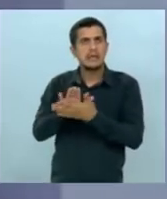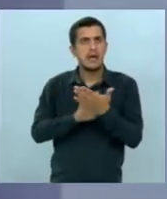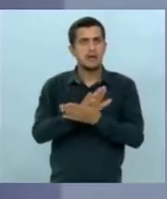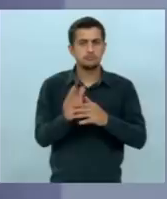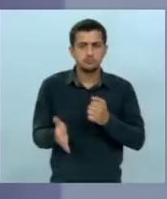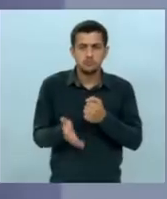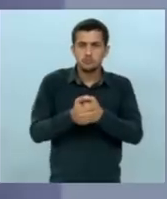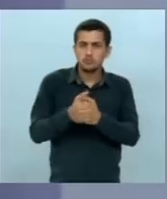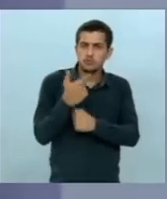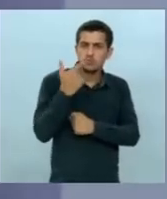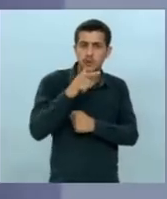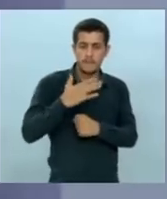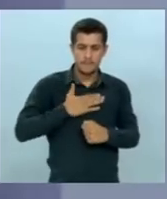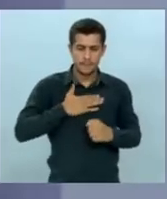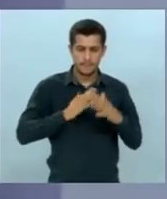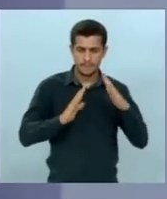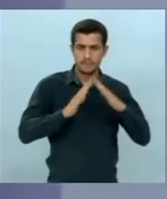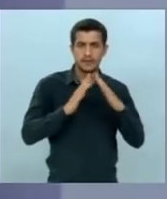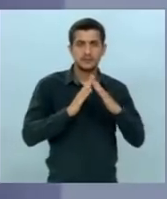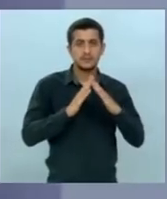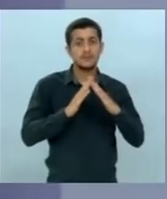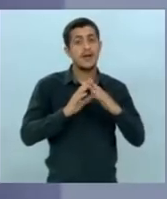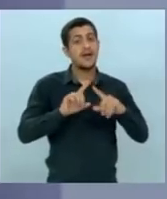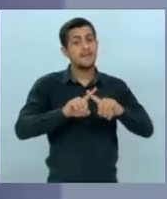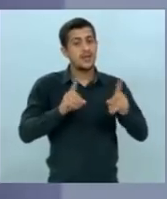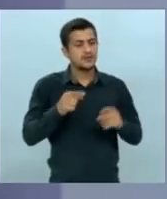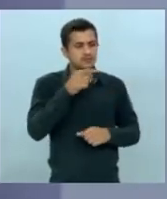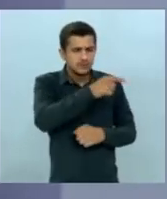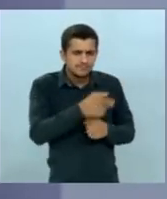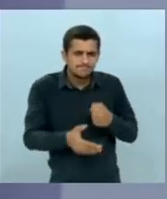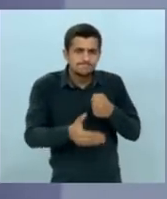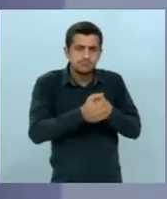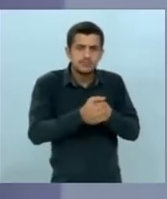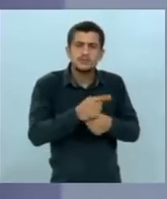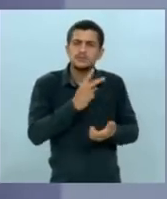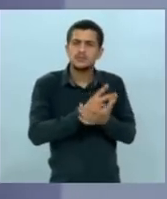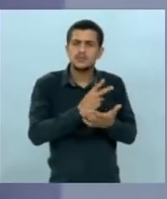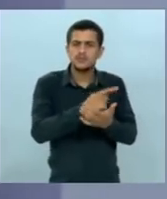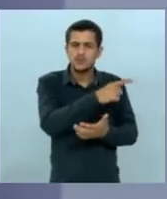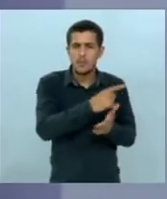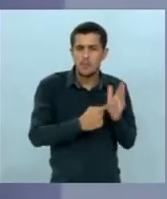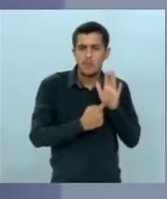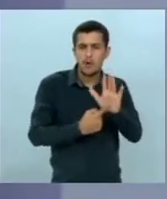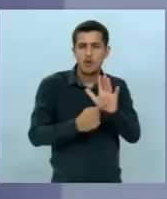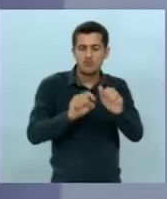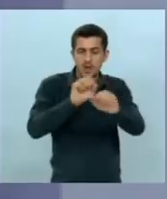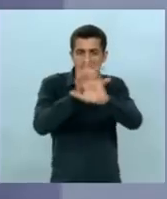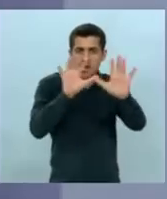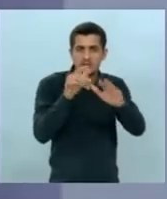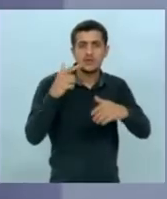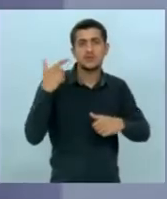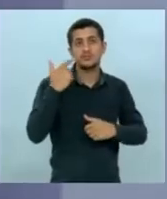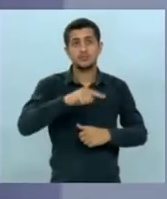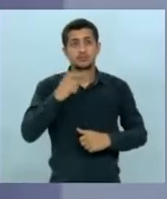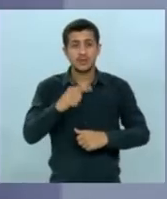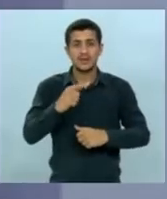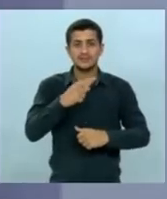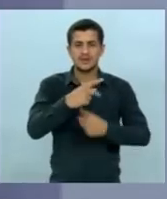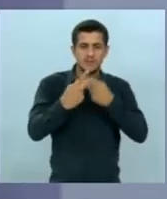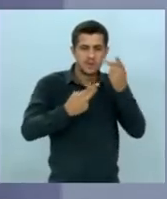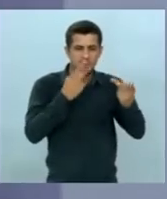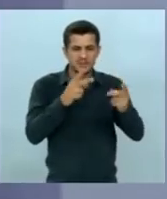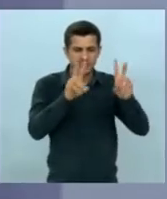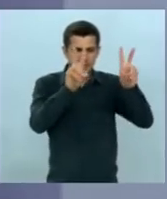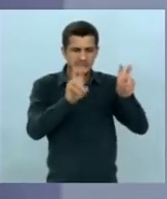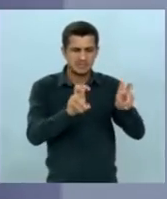a esconder nem na minha casa agora você se esconde candidato você não presta contas você não fala sobre esse assunto parece